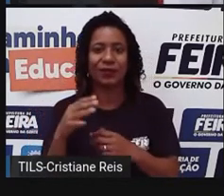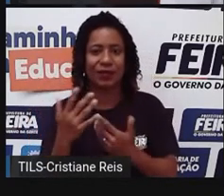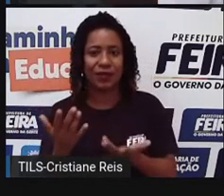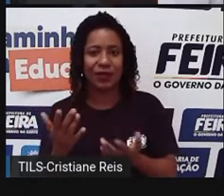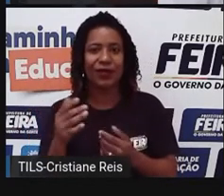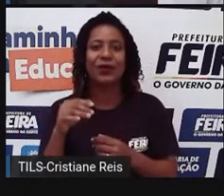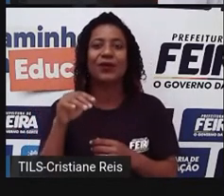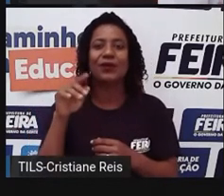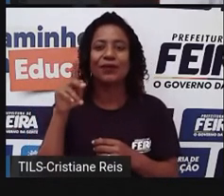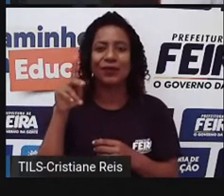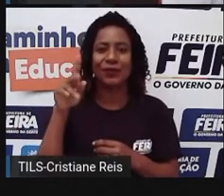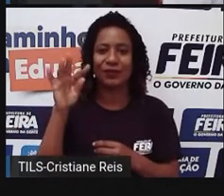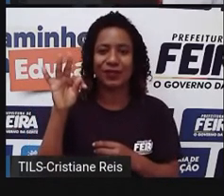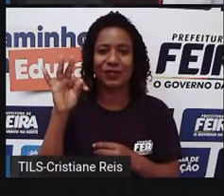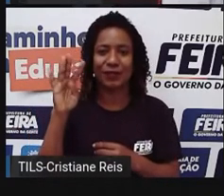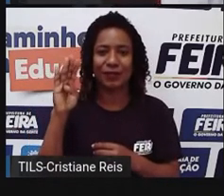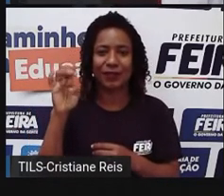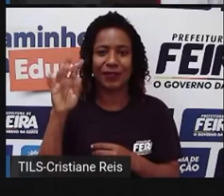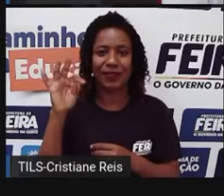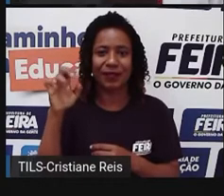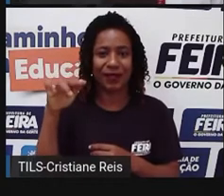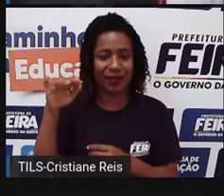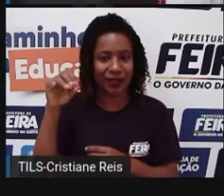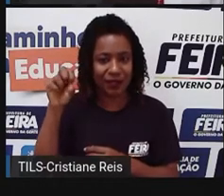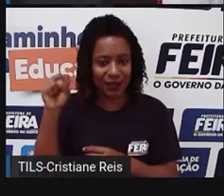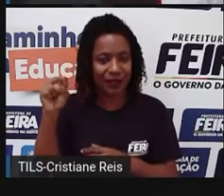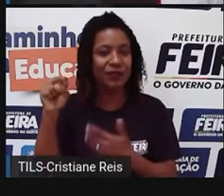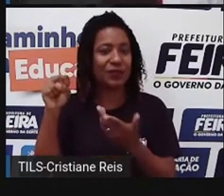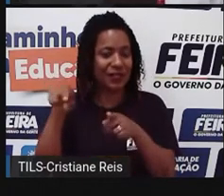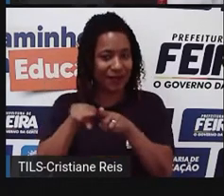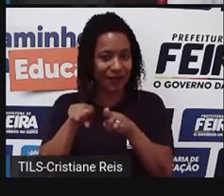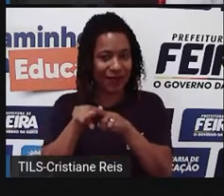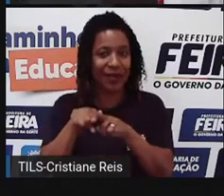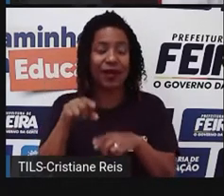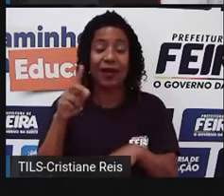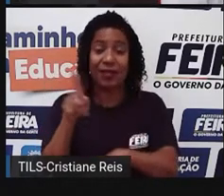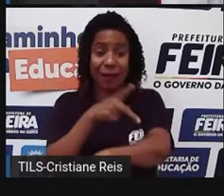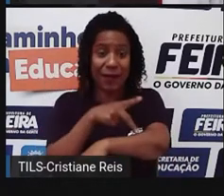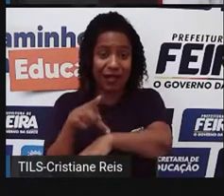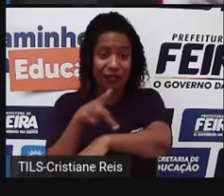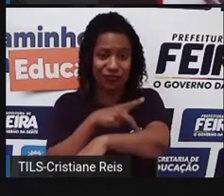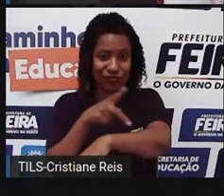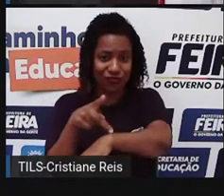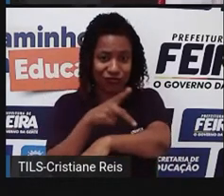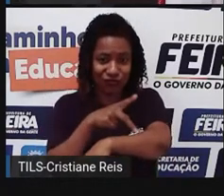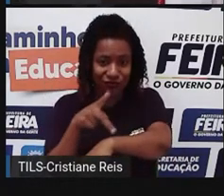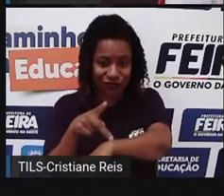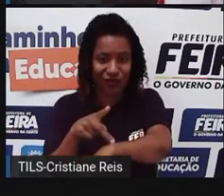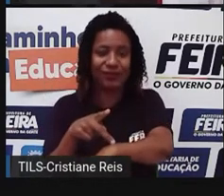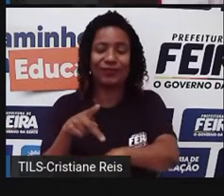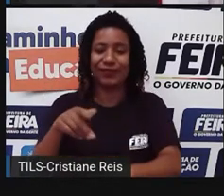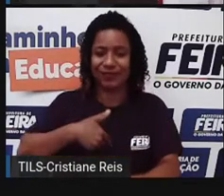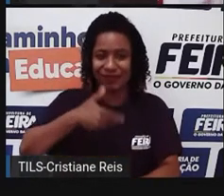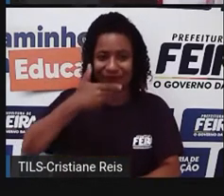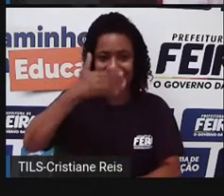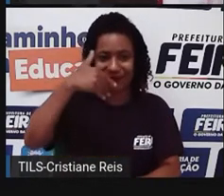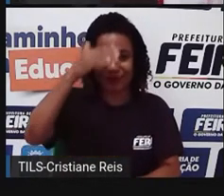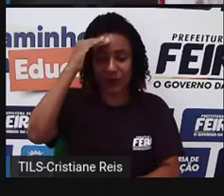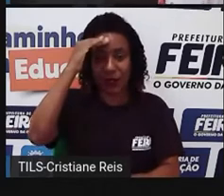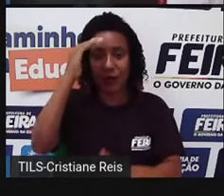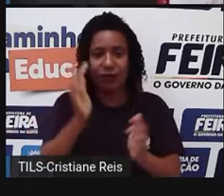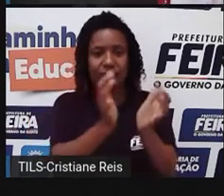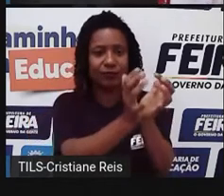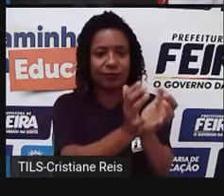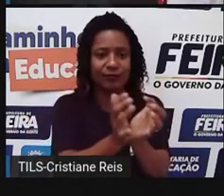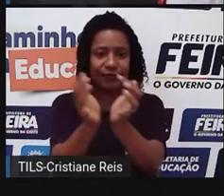os palestinos, né, lá no Oriente Médio, os tibetanos aqui, né, na Ásia. Então, de qualquer forma, esses são povos que